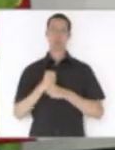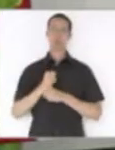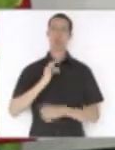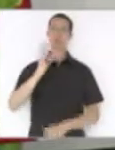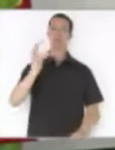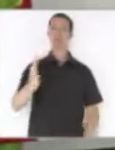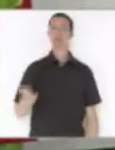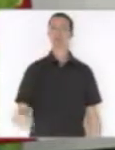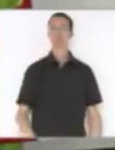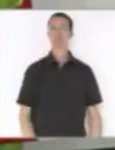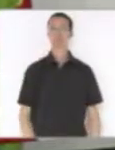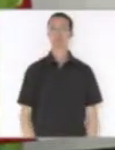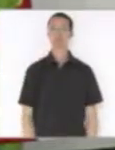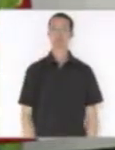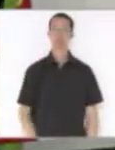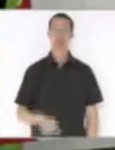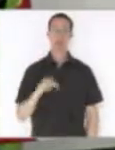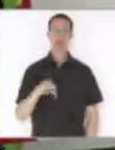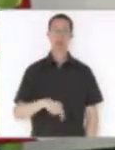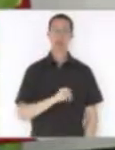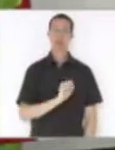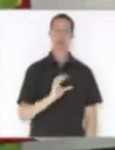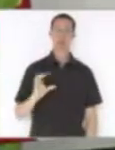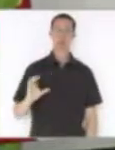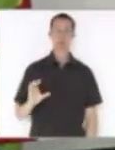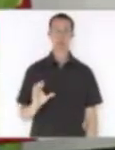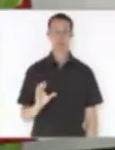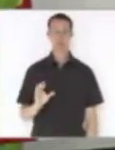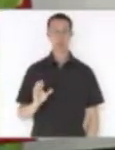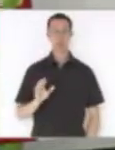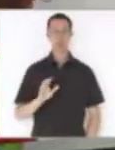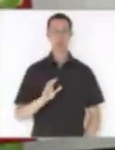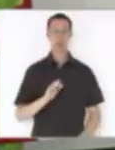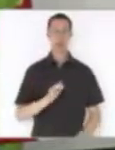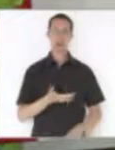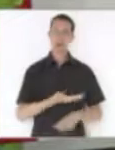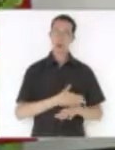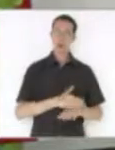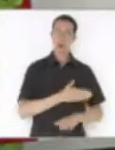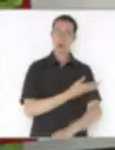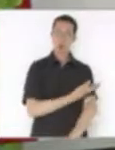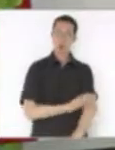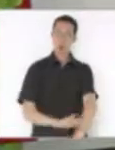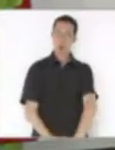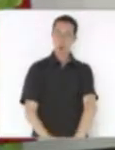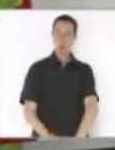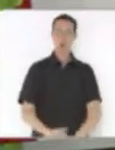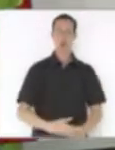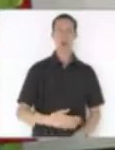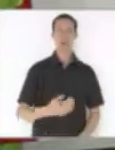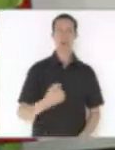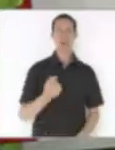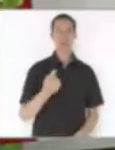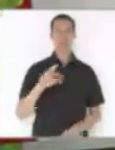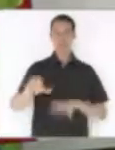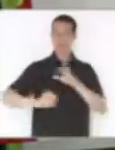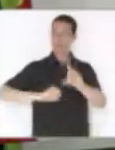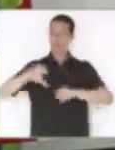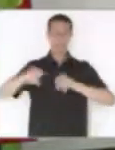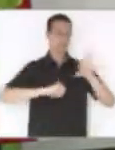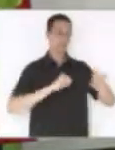Então, esta prática de Santa Catarina, de querer pegar todo o dinheiro onde ele está